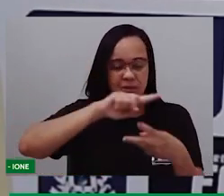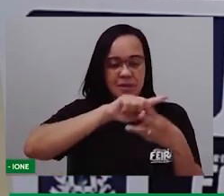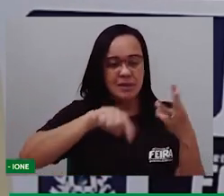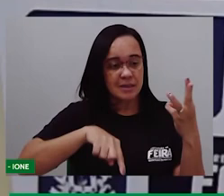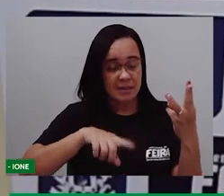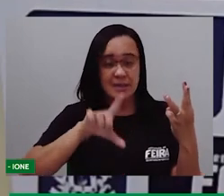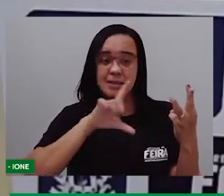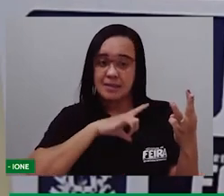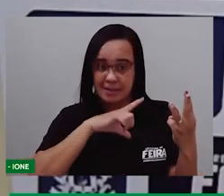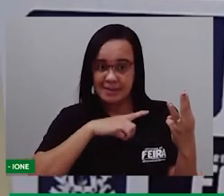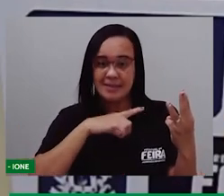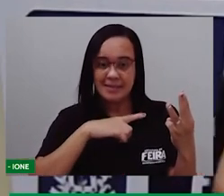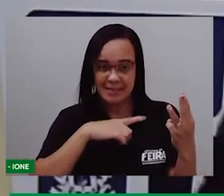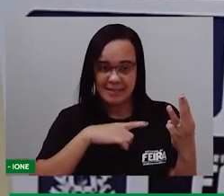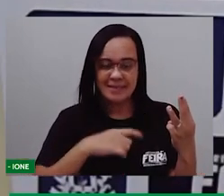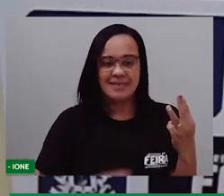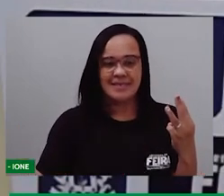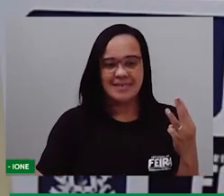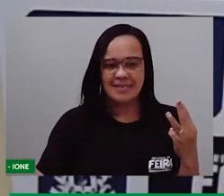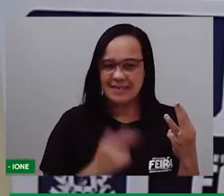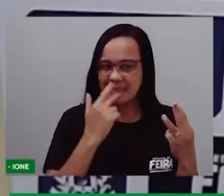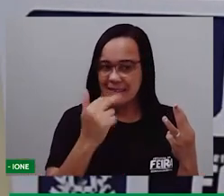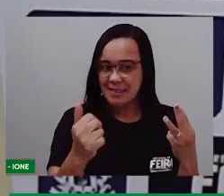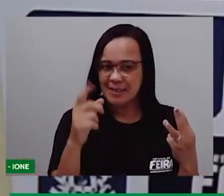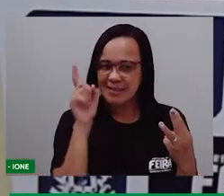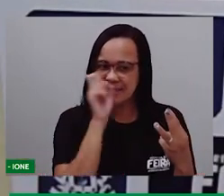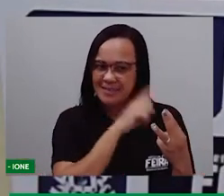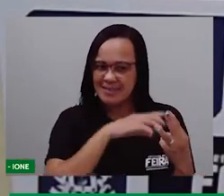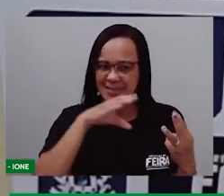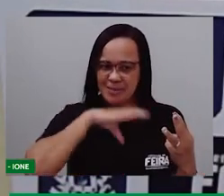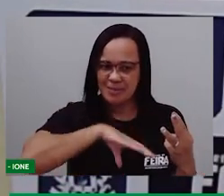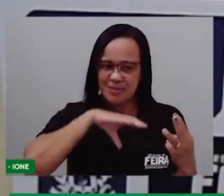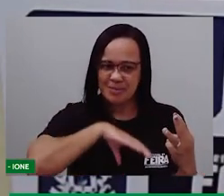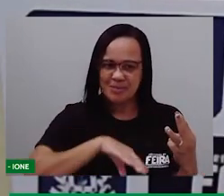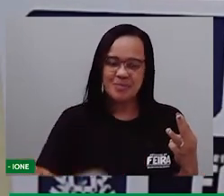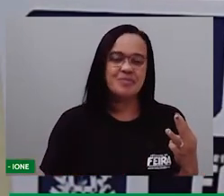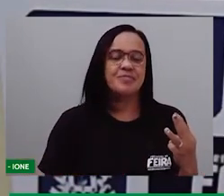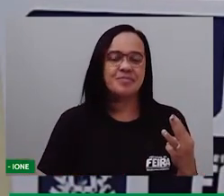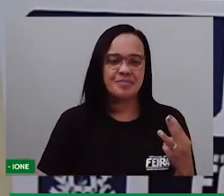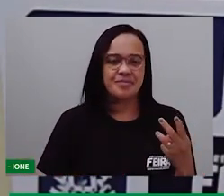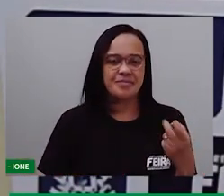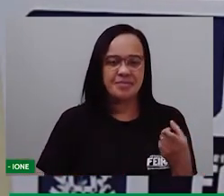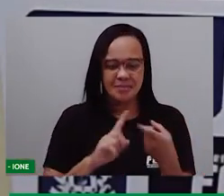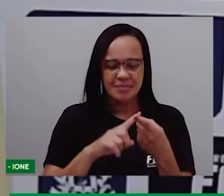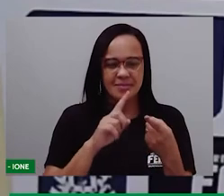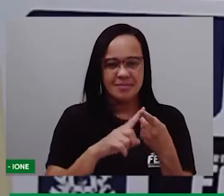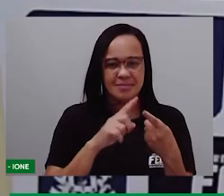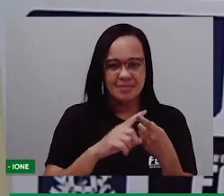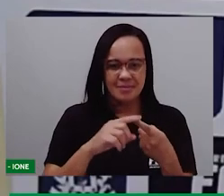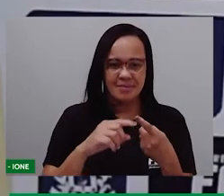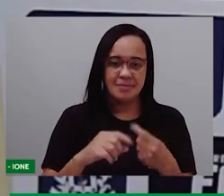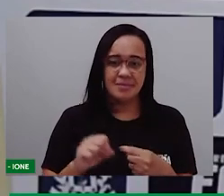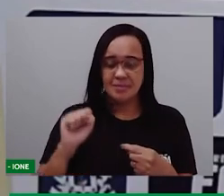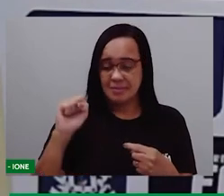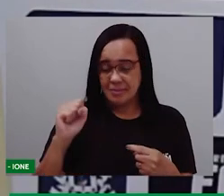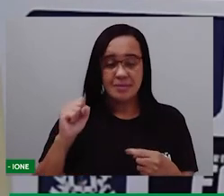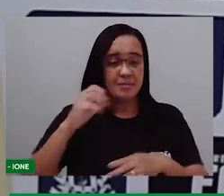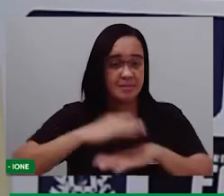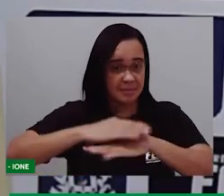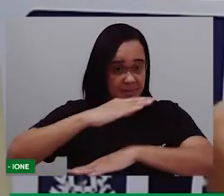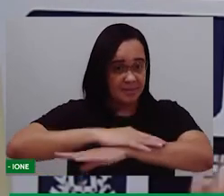parlendas. Parlendas trava-língua. A gente viu ali no trava-língua o